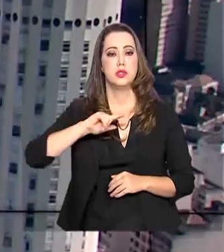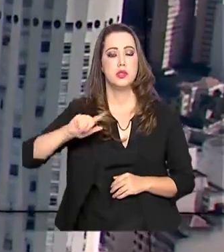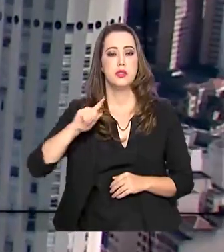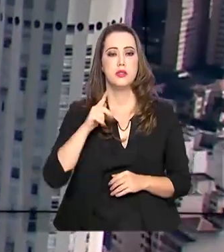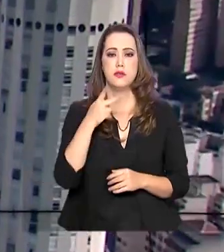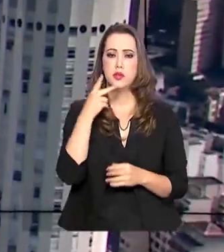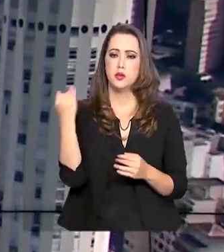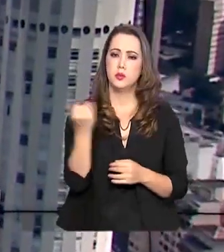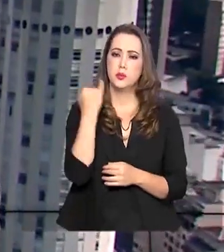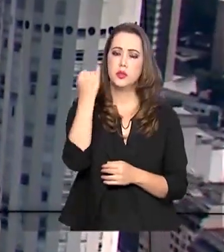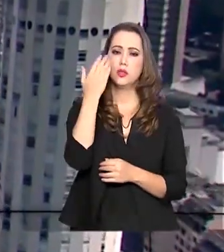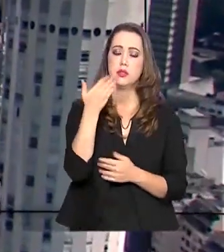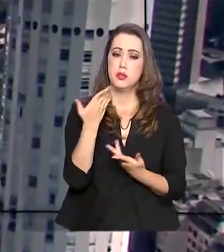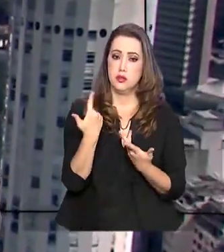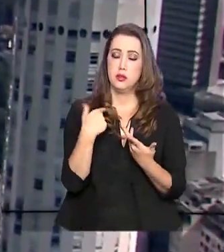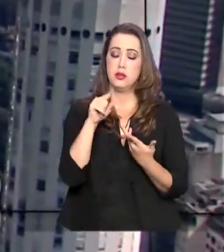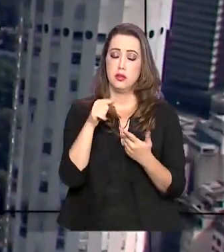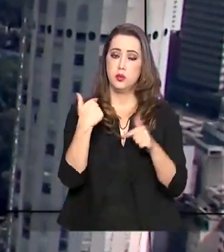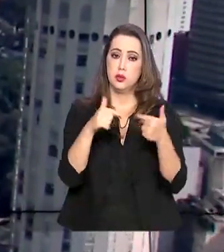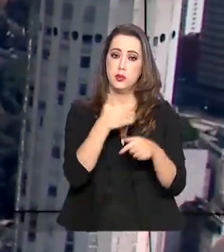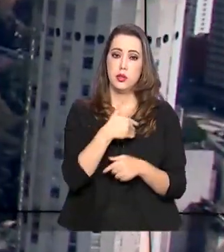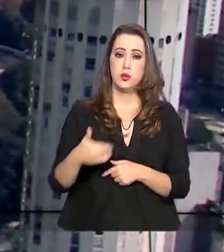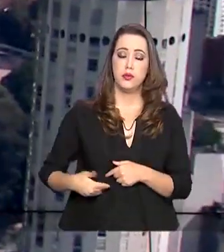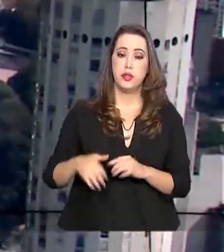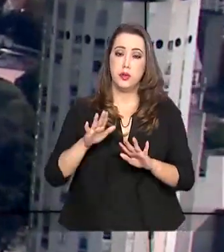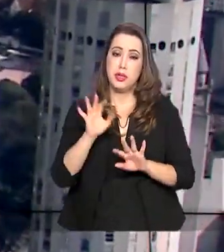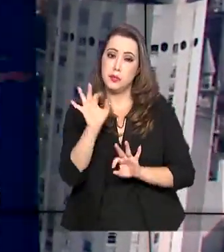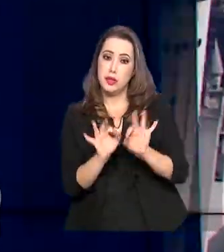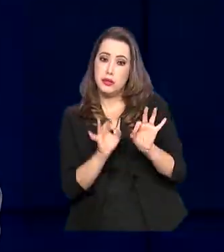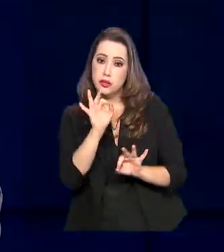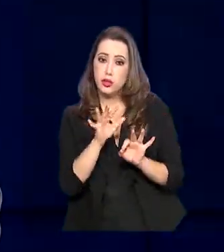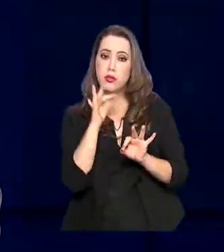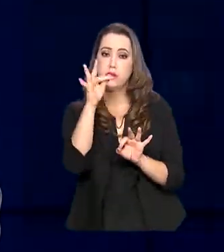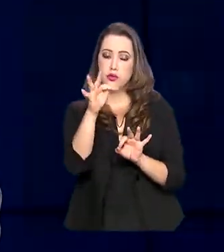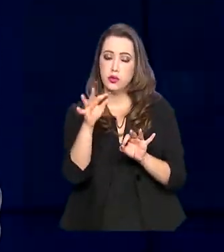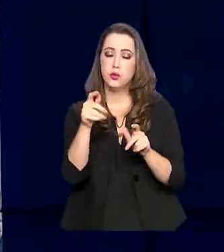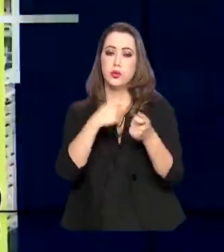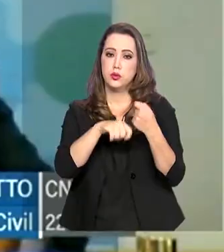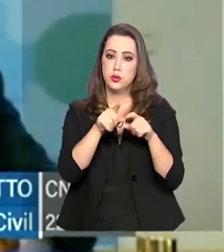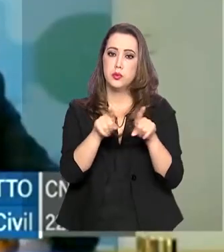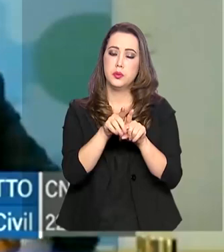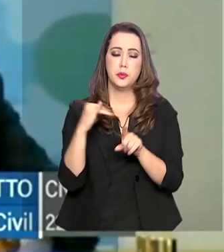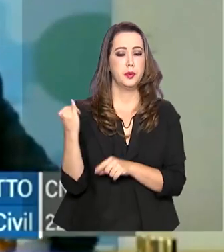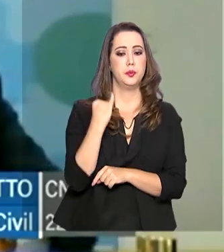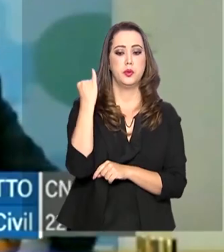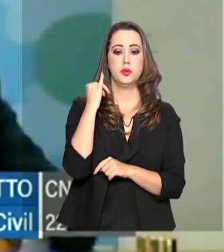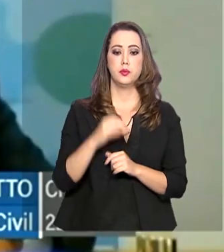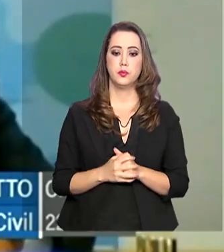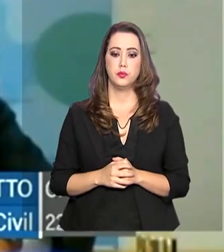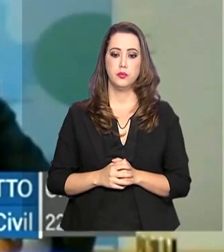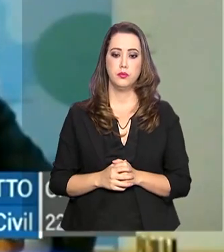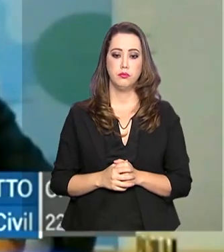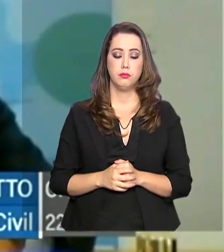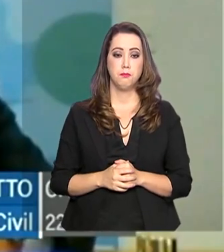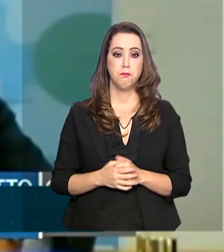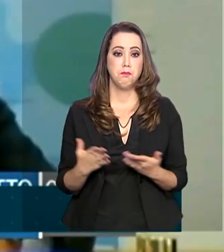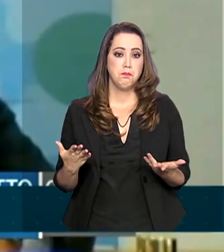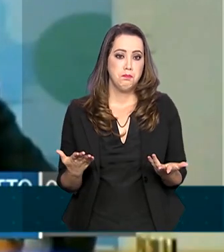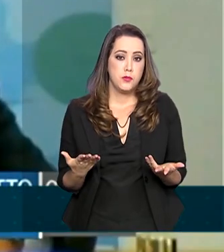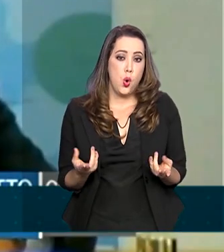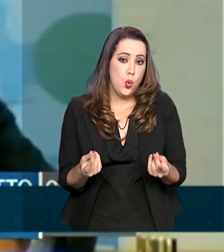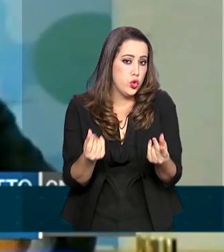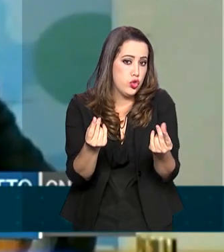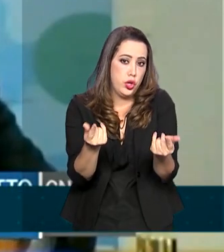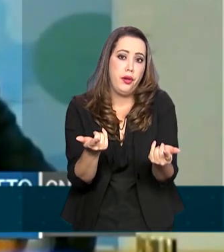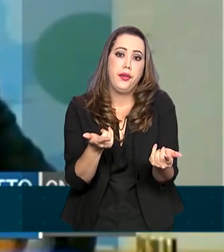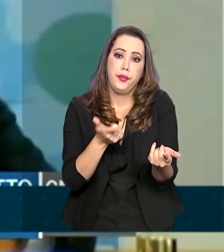mas ressaltou que é preciso planejar o retorno da atividade econômica. O recurso é finito.